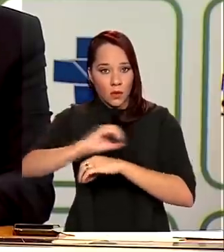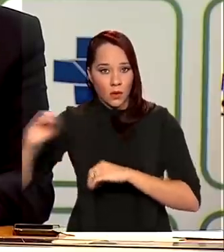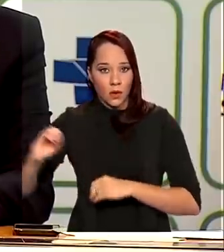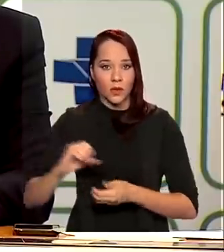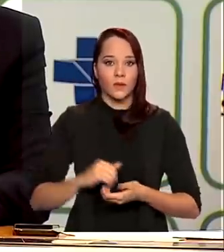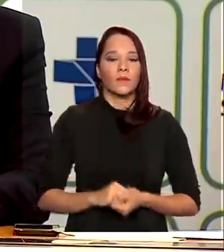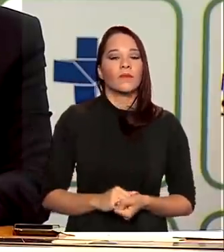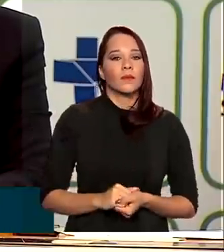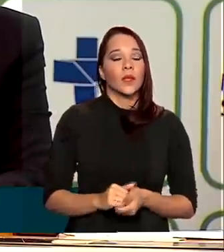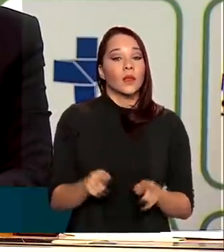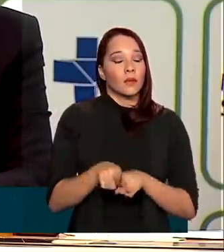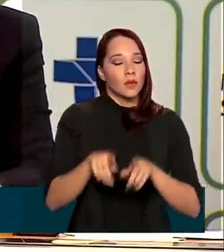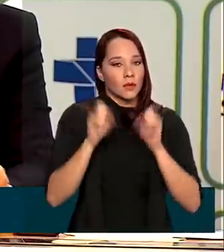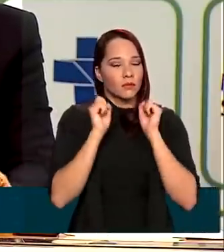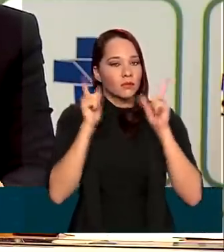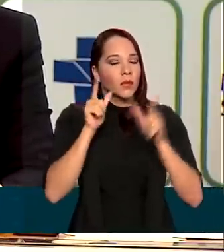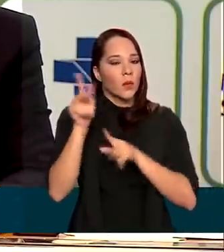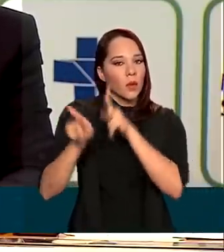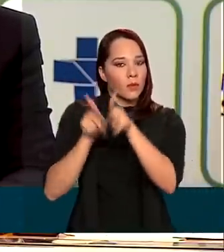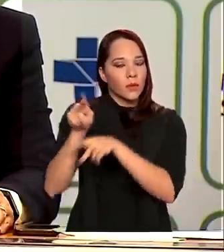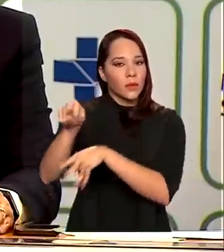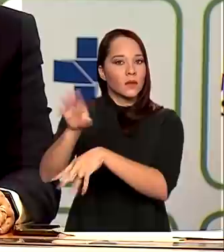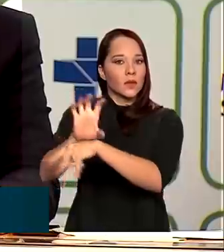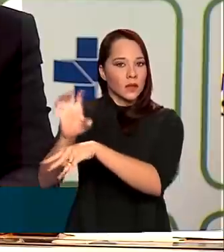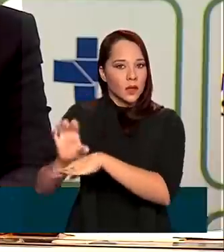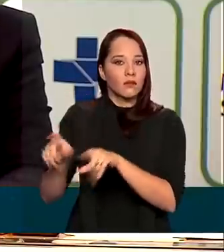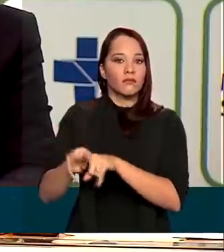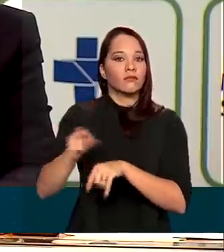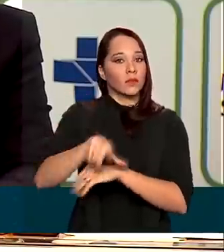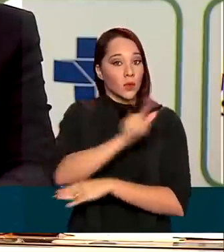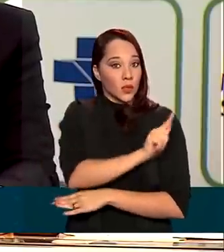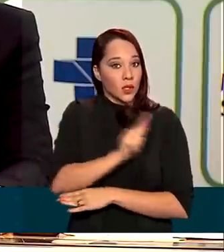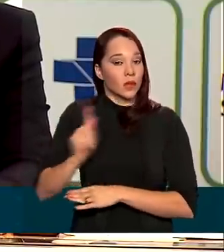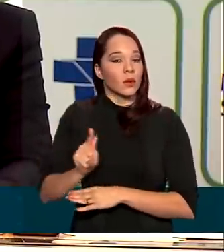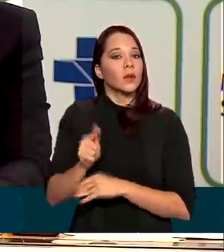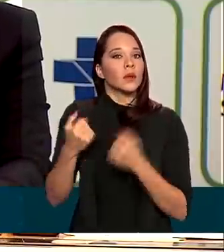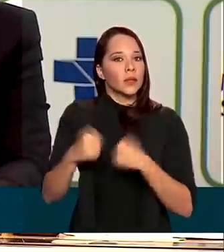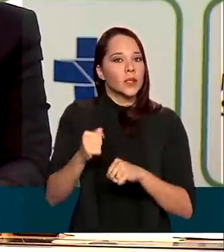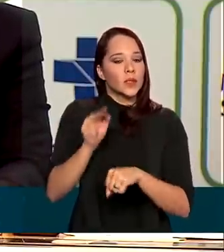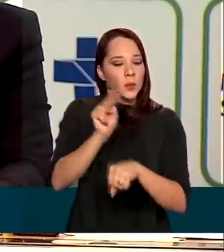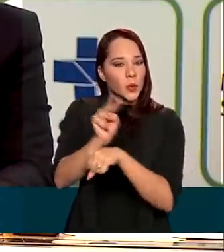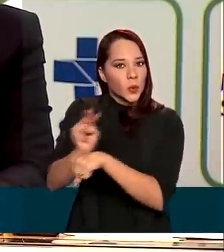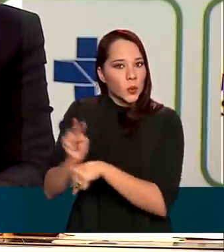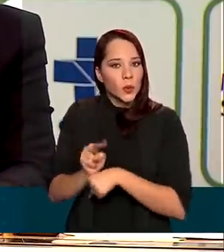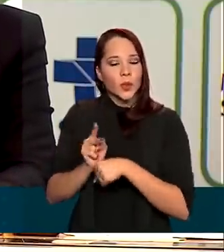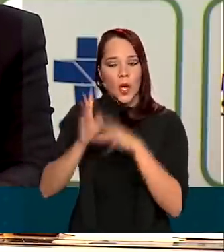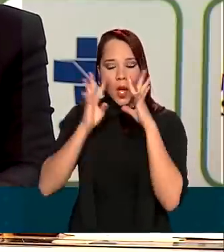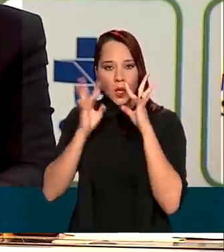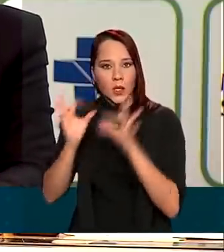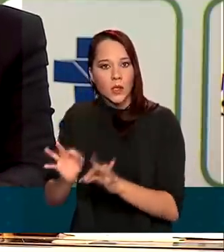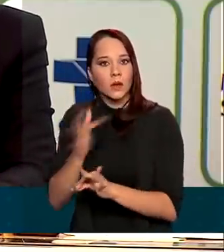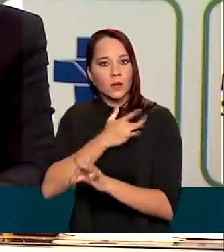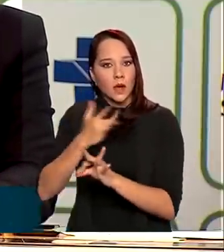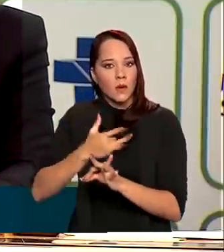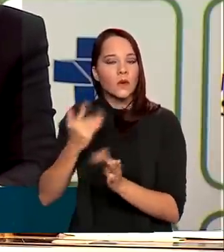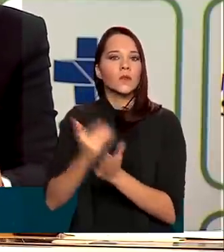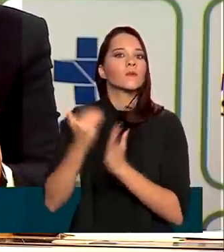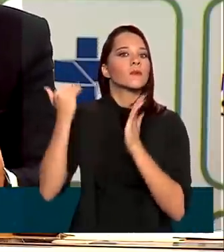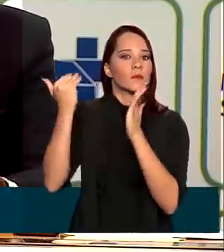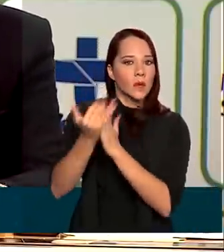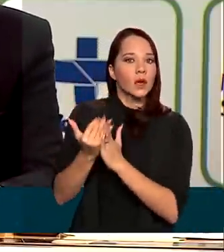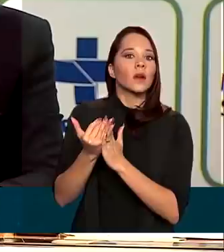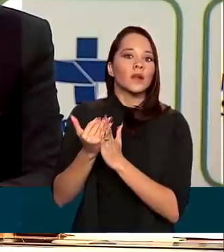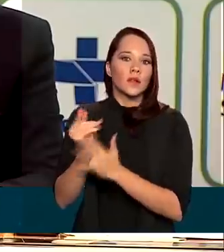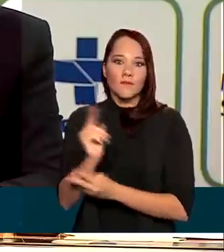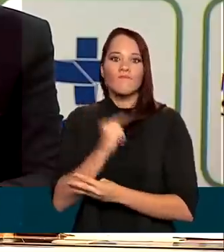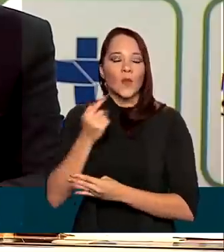Fica um alerta, tanto para a população desses estados, como também para os gestores, para reforçar as medidas de atenção à saúde, diagnóstico, para que a gente